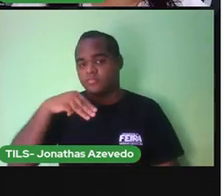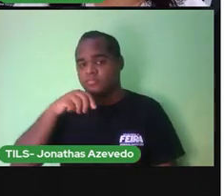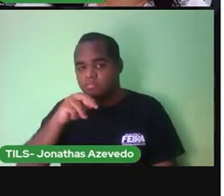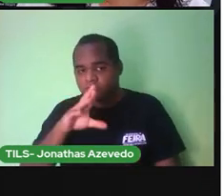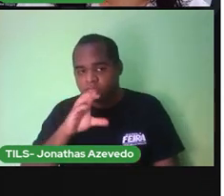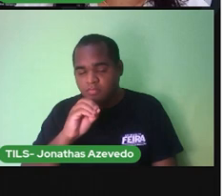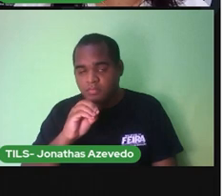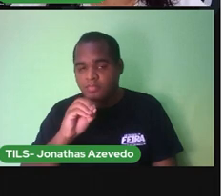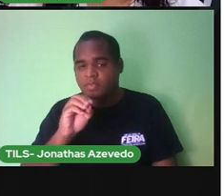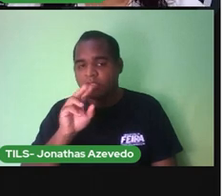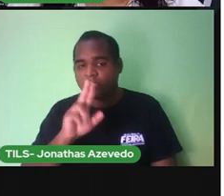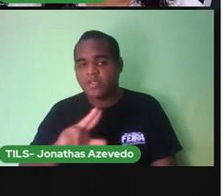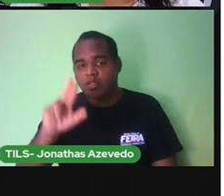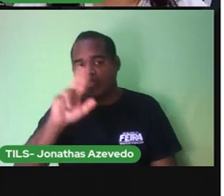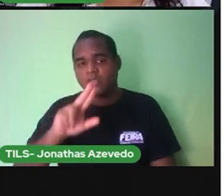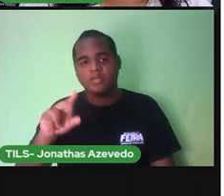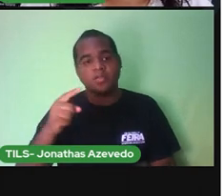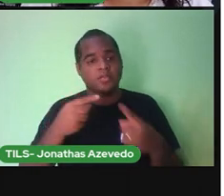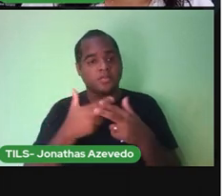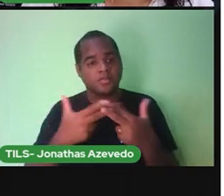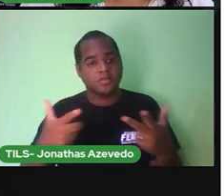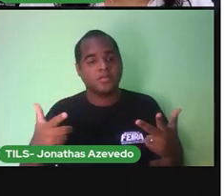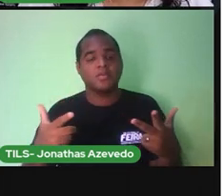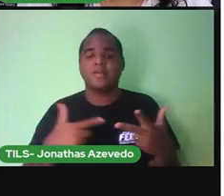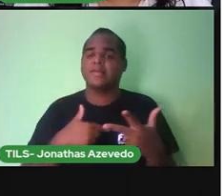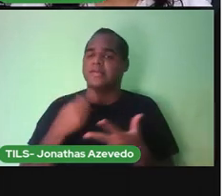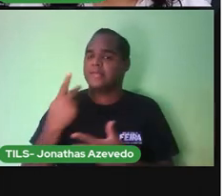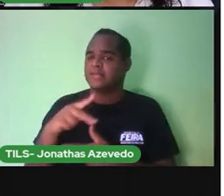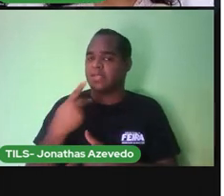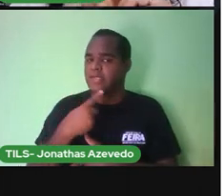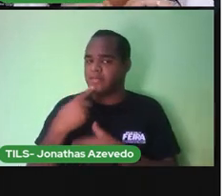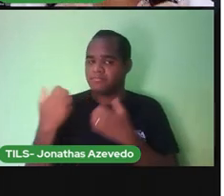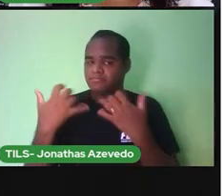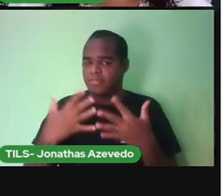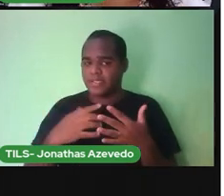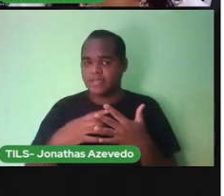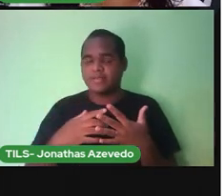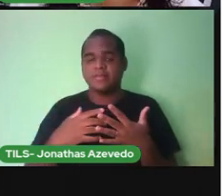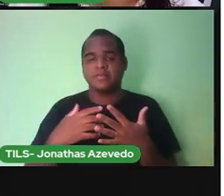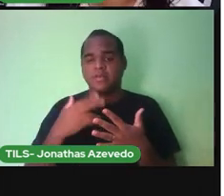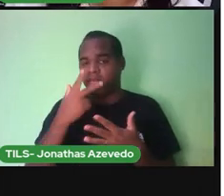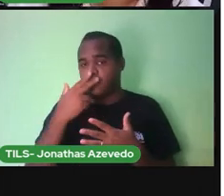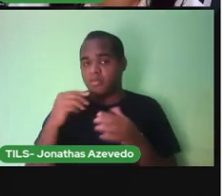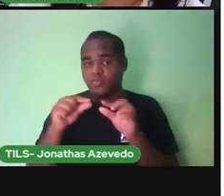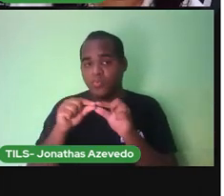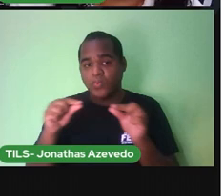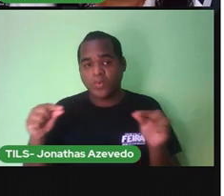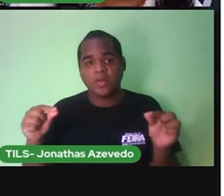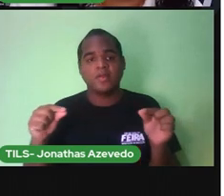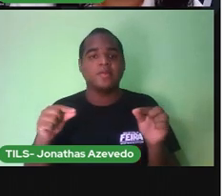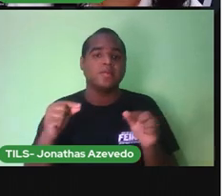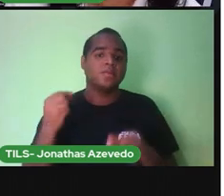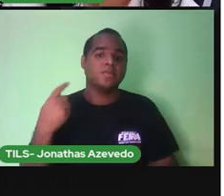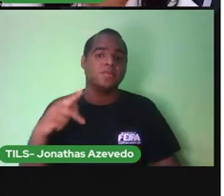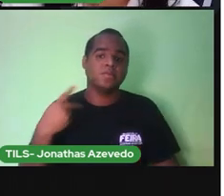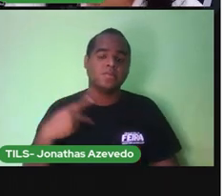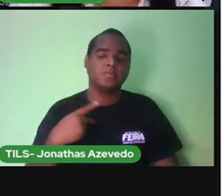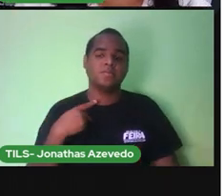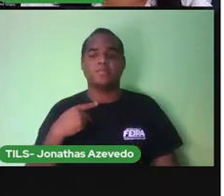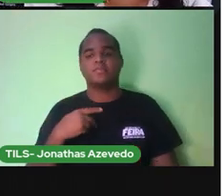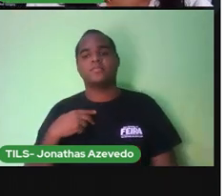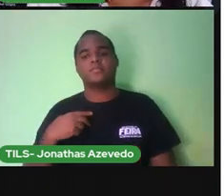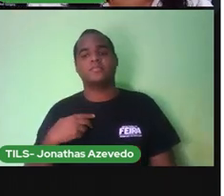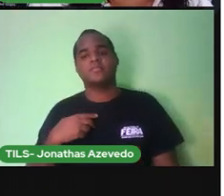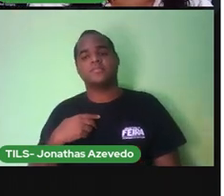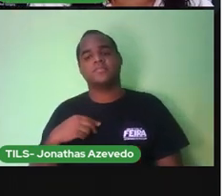itens São comprados No metro Porque eles São compridos Eles têm comprimento E não podemos Utilizar